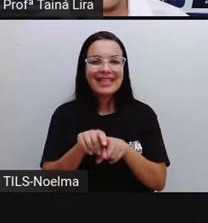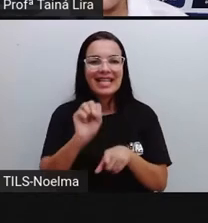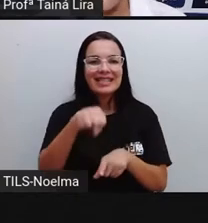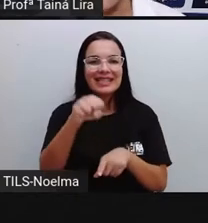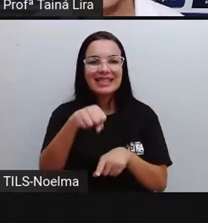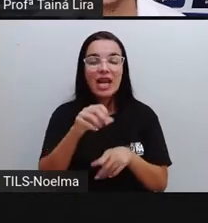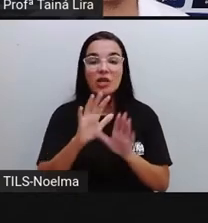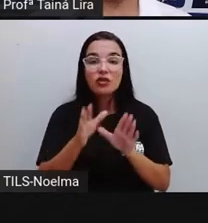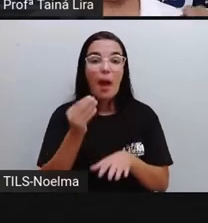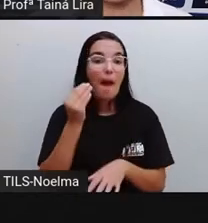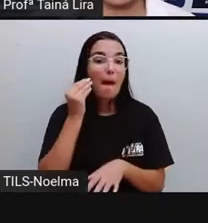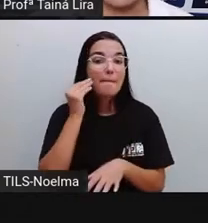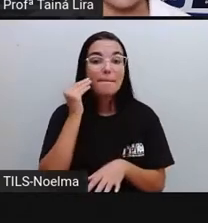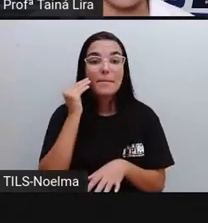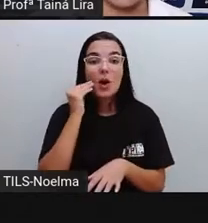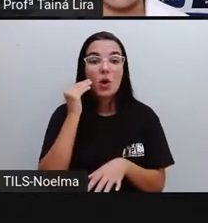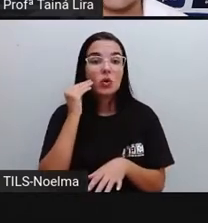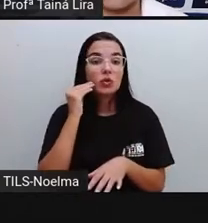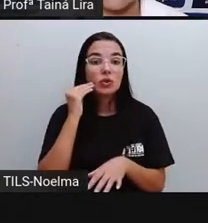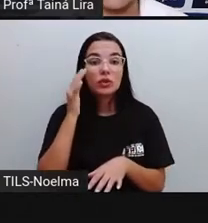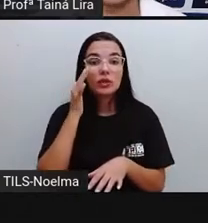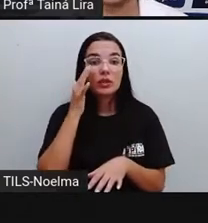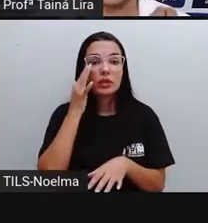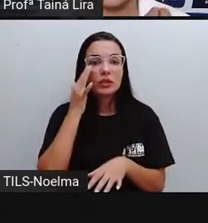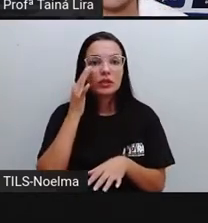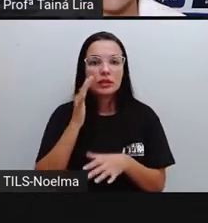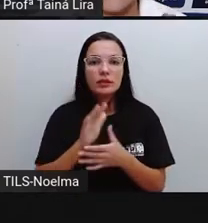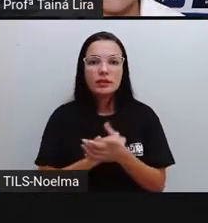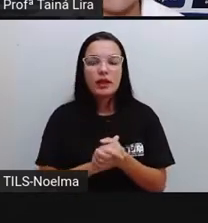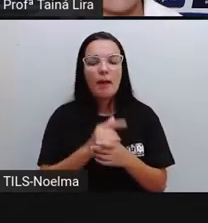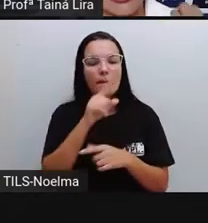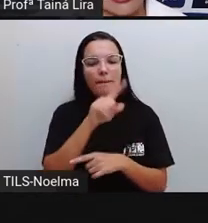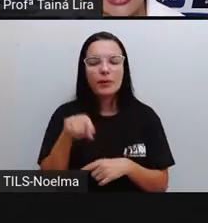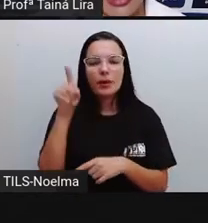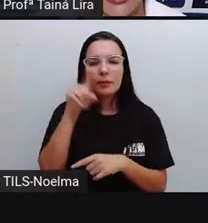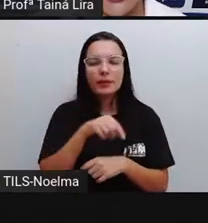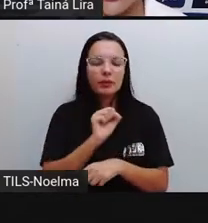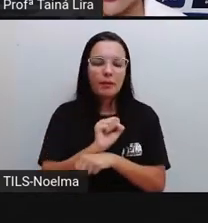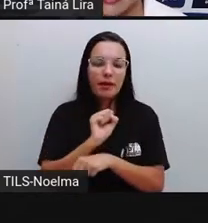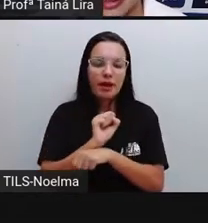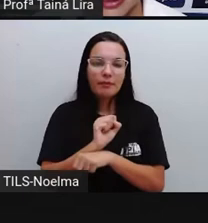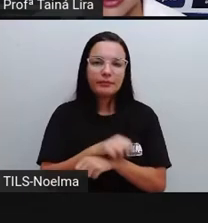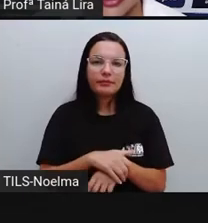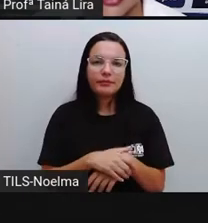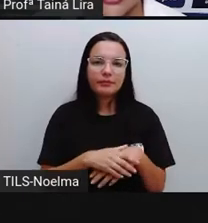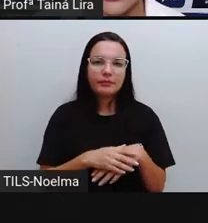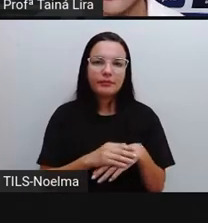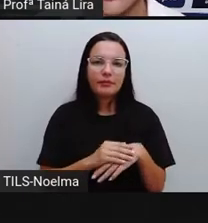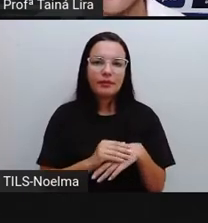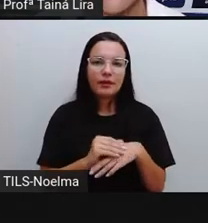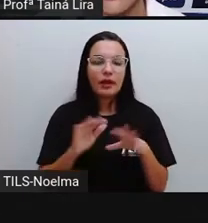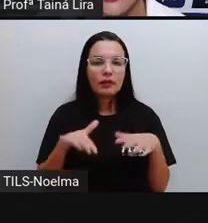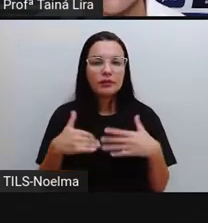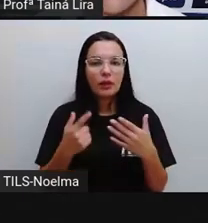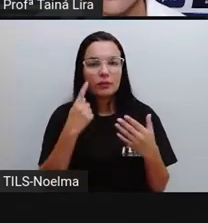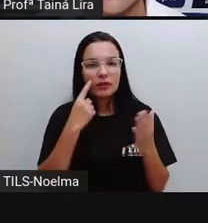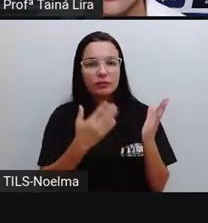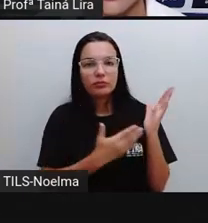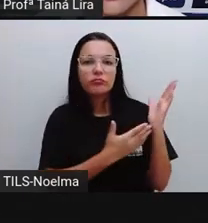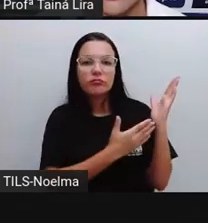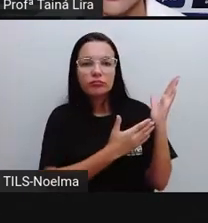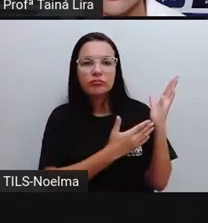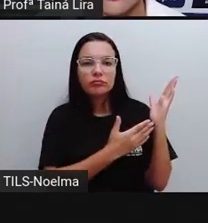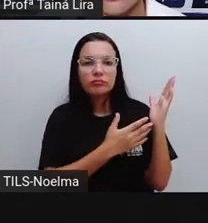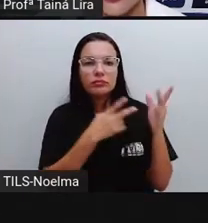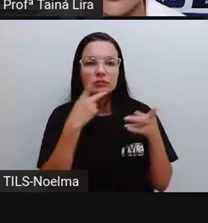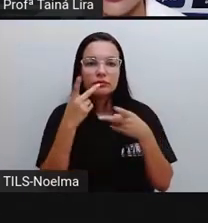sinalização que indicam, né? Que é proibido estacionar. Essa placa aqui tá dizendo a mesma